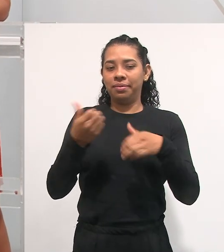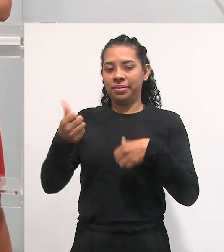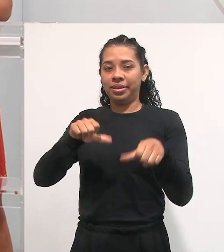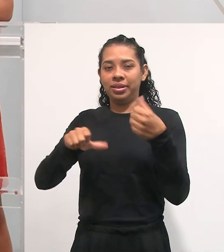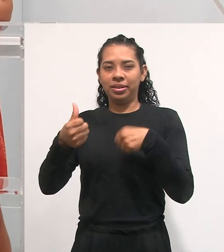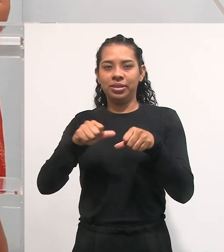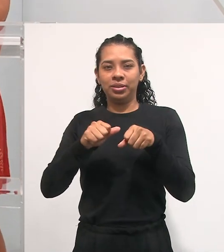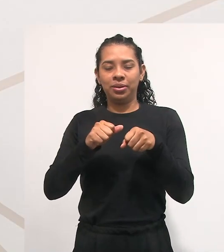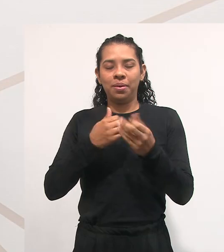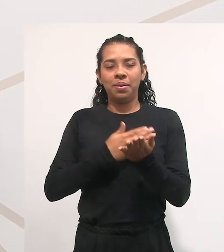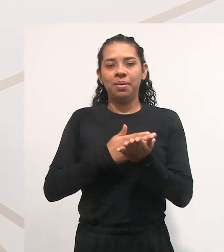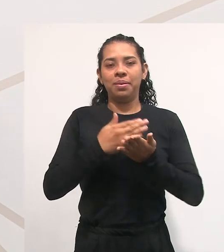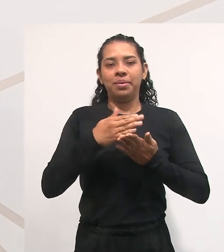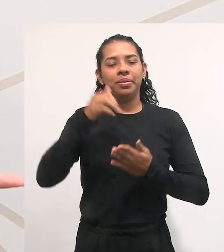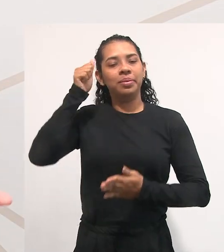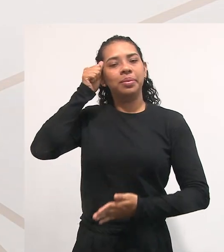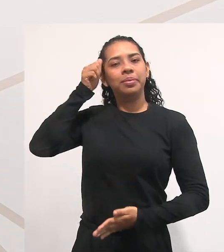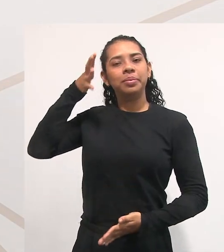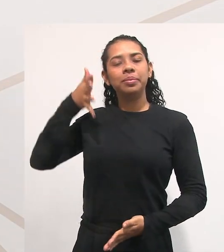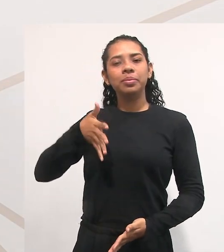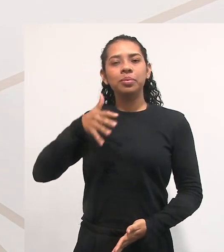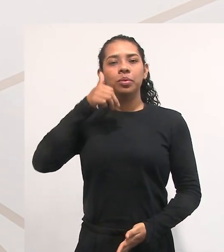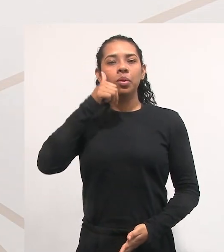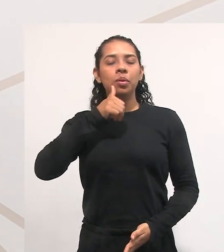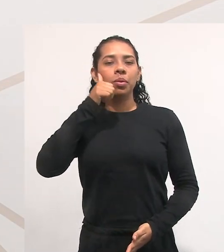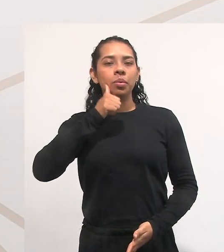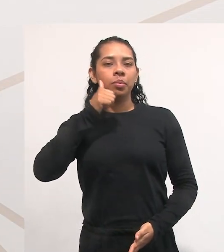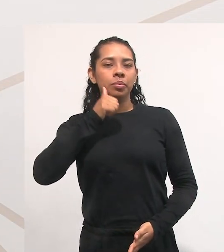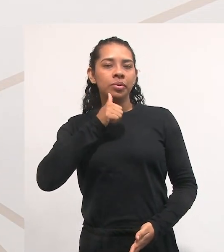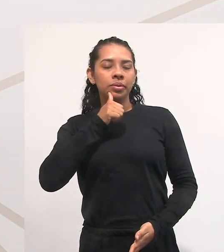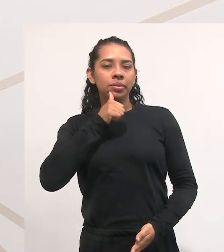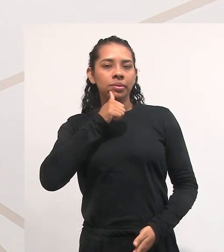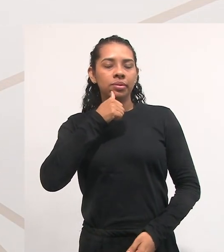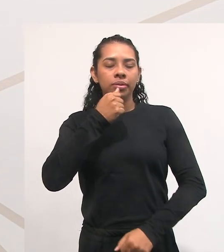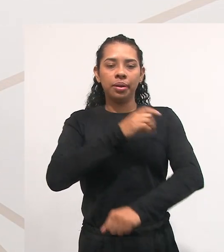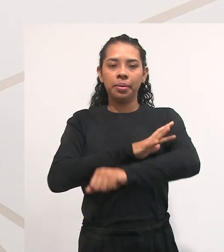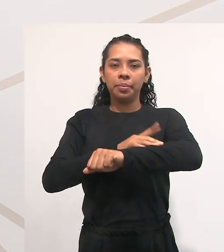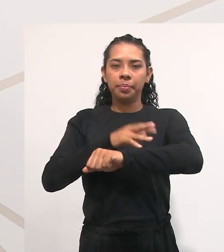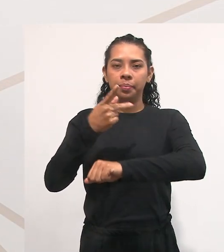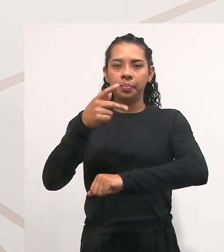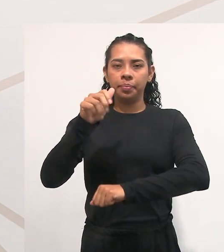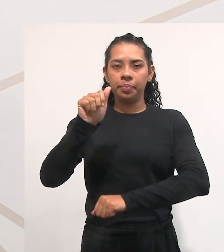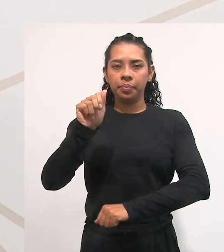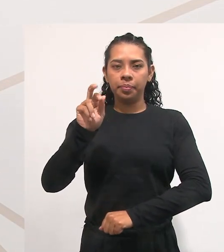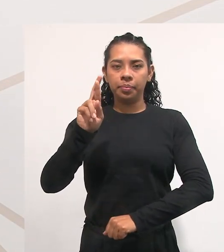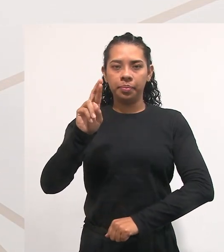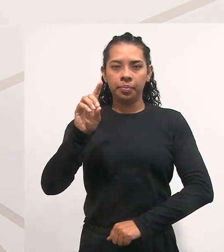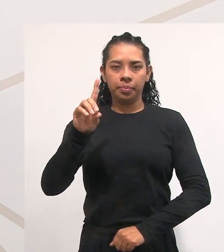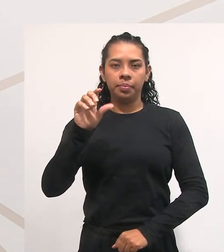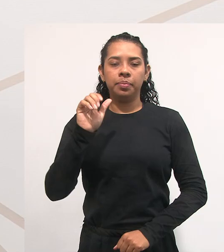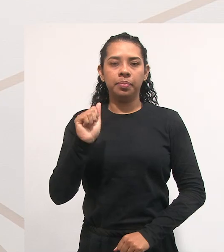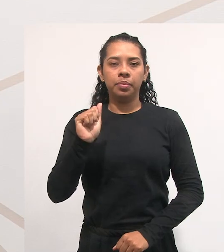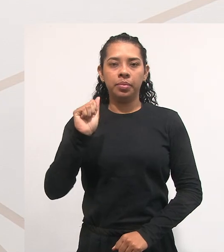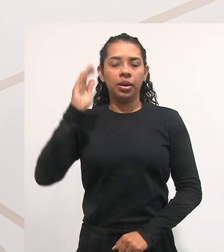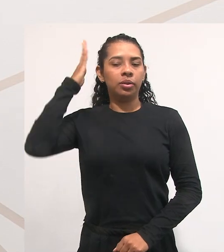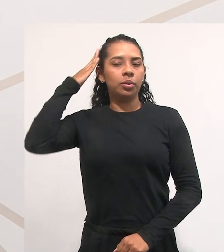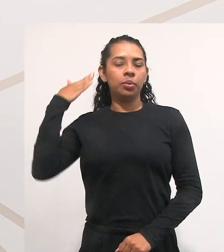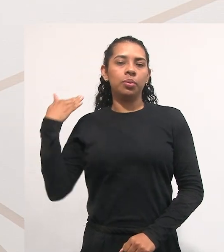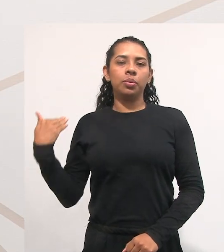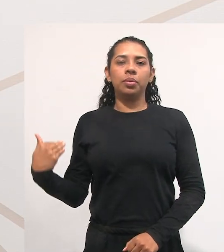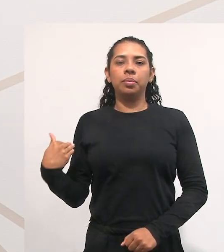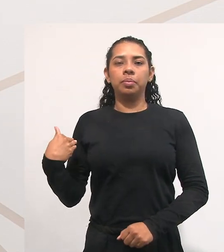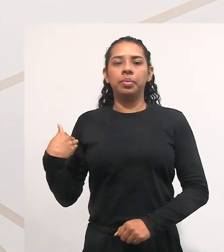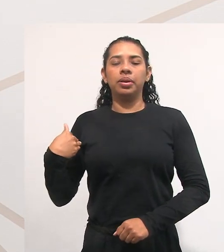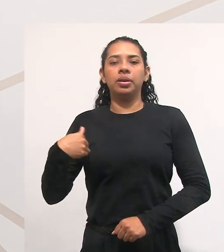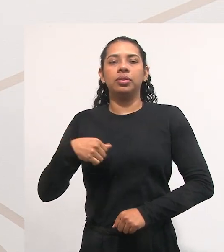audiodescrição. Eu sou uma mulher parda, de cabelos pretos, longos. Estou com um vestido, um